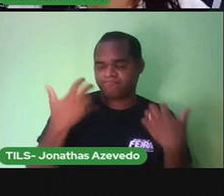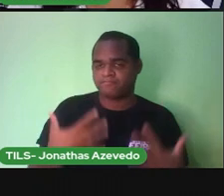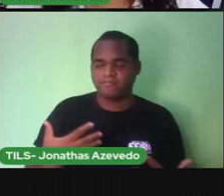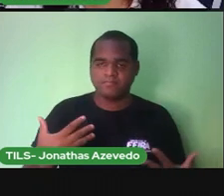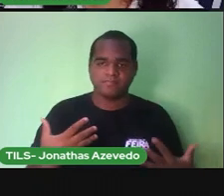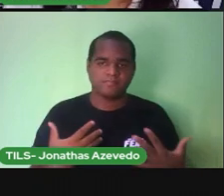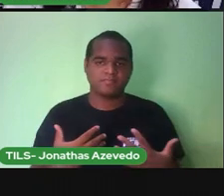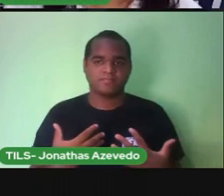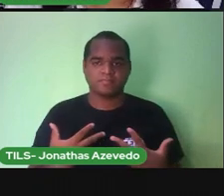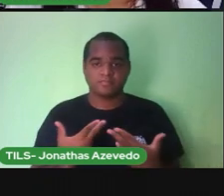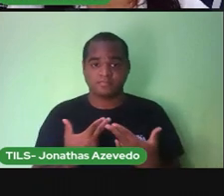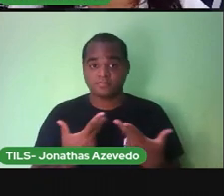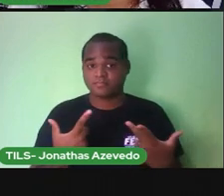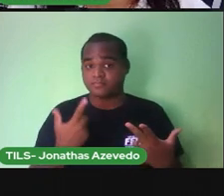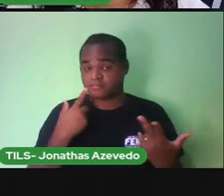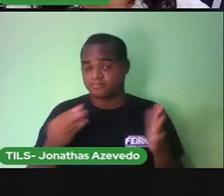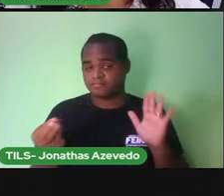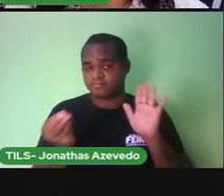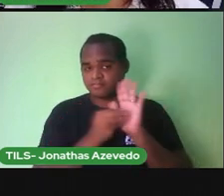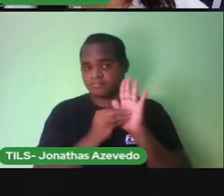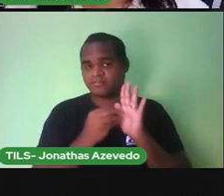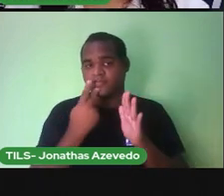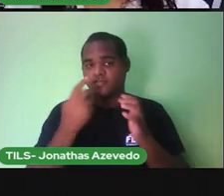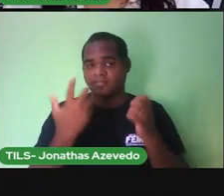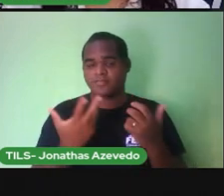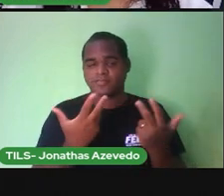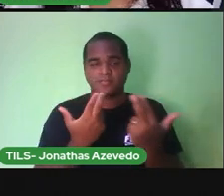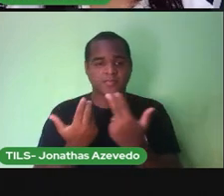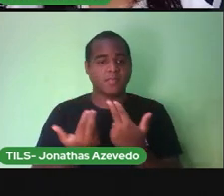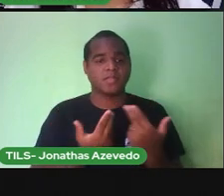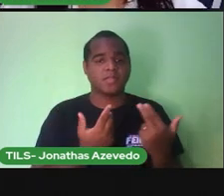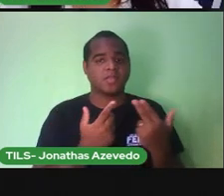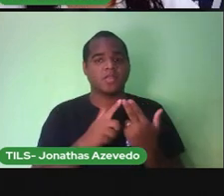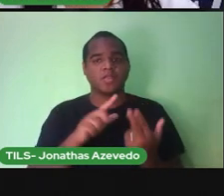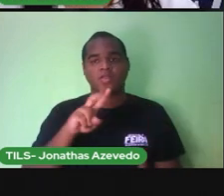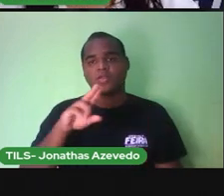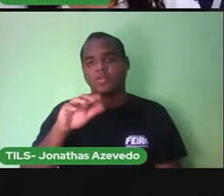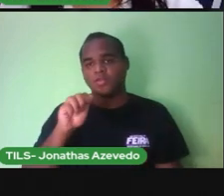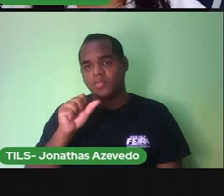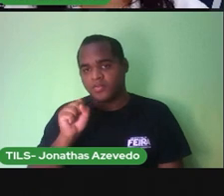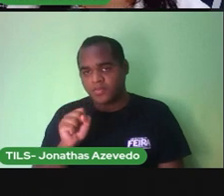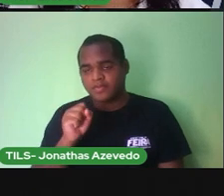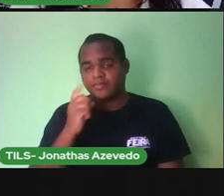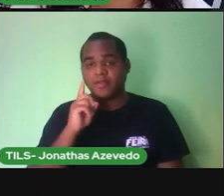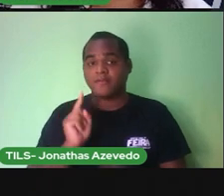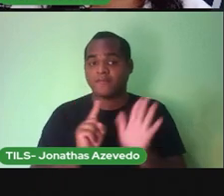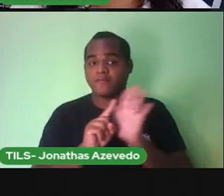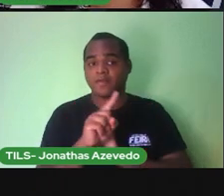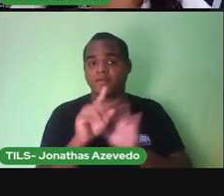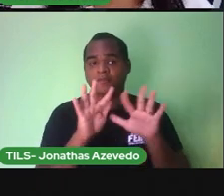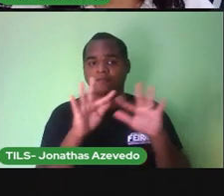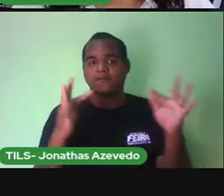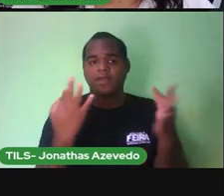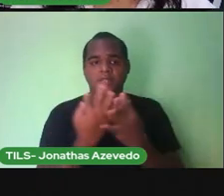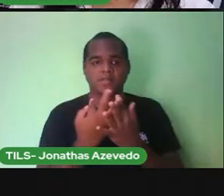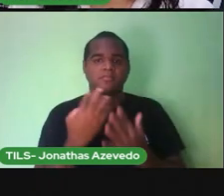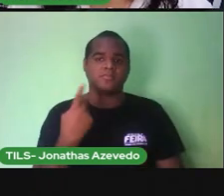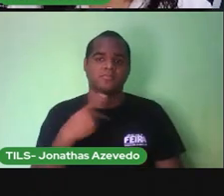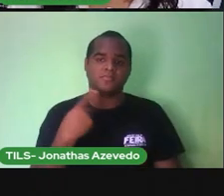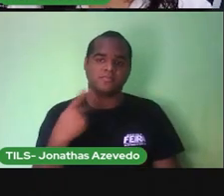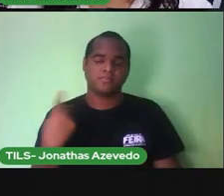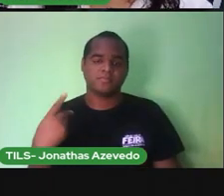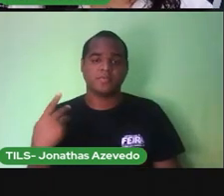vez Você vai fazer Igualzinho a Lucas Pergunte a seus familiares A medida de cada um E